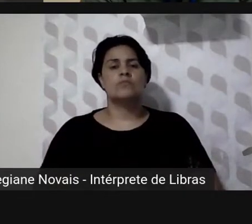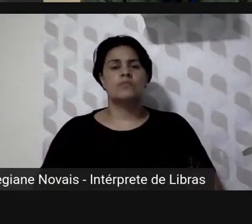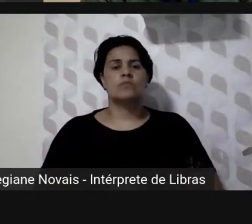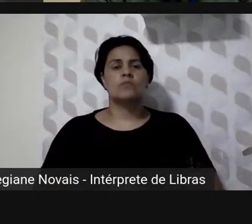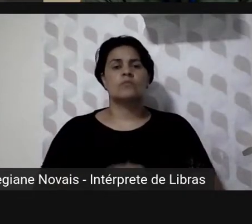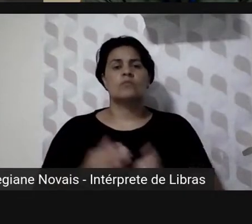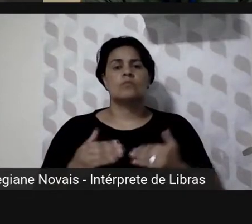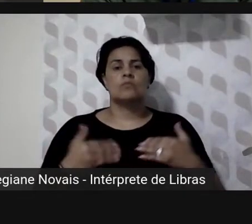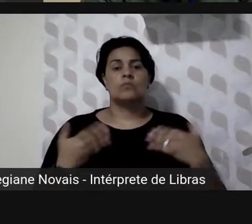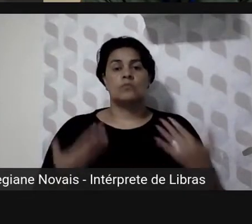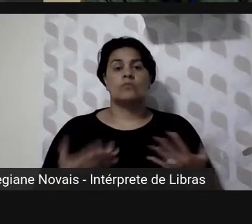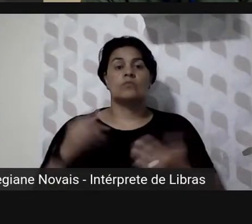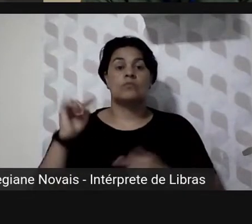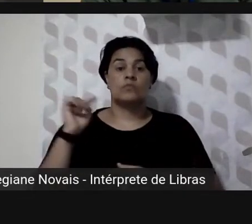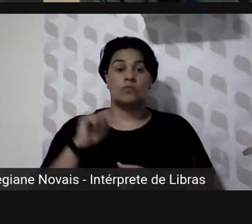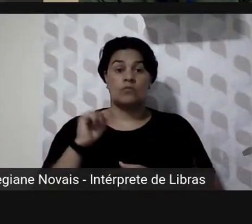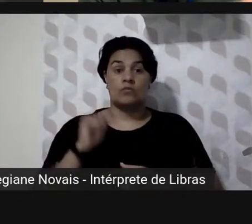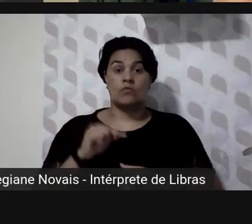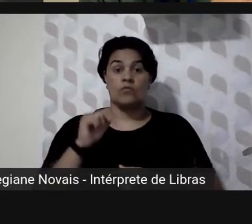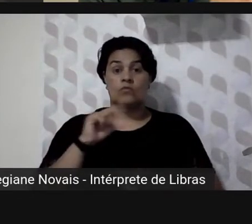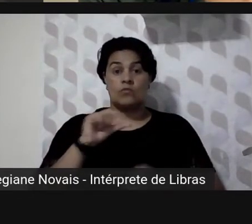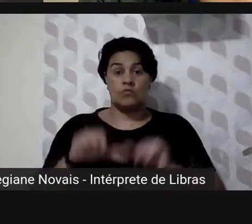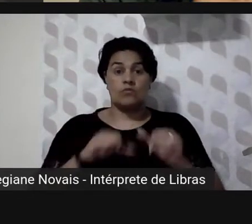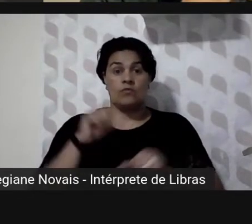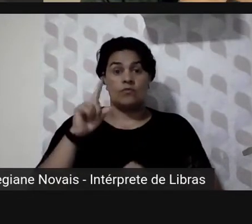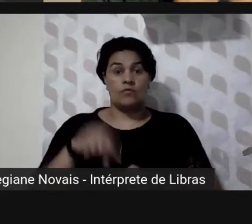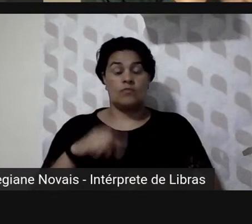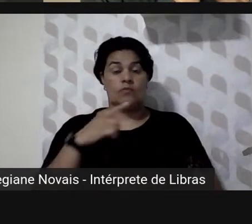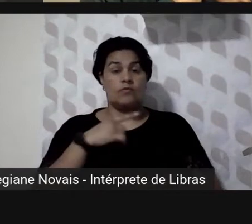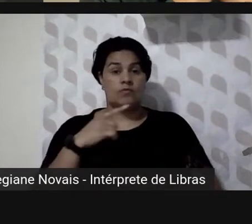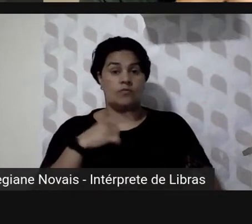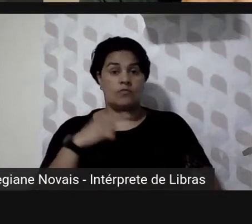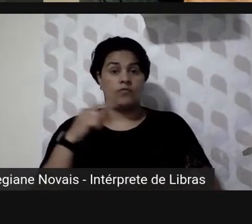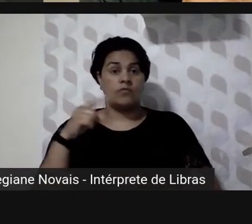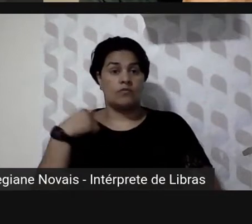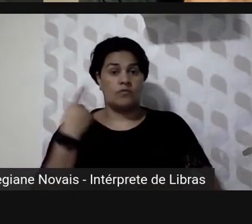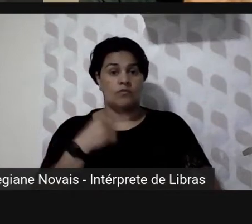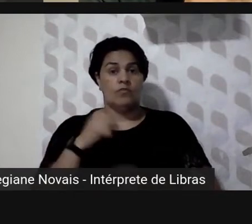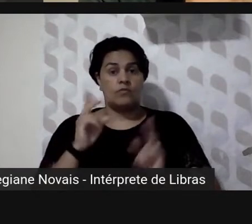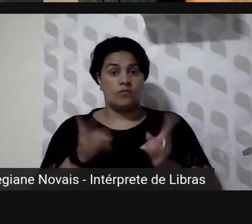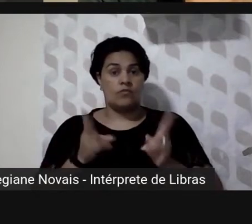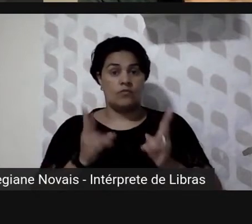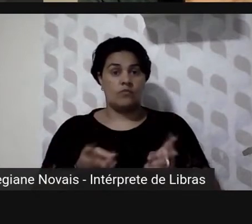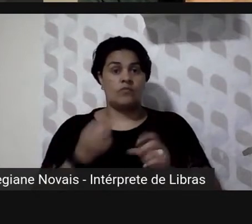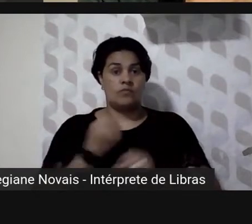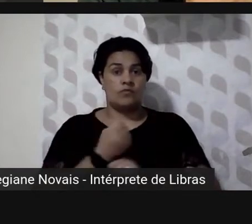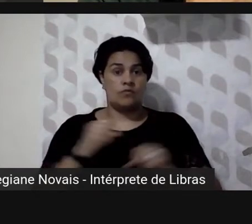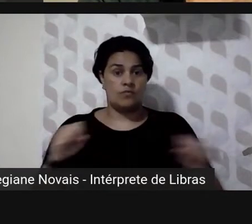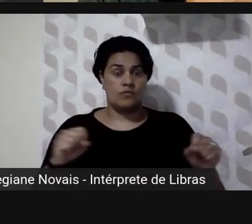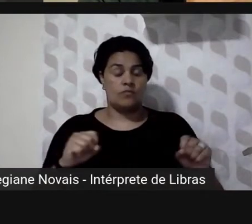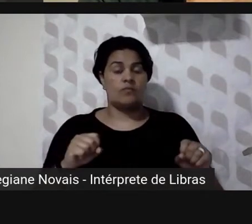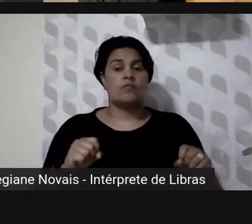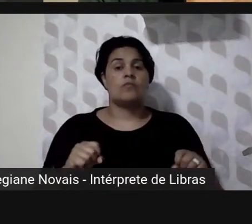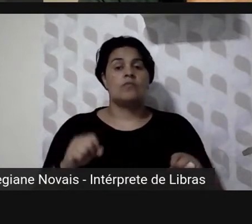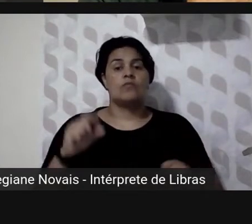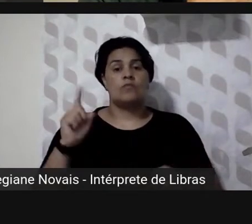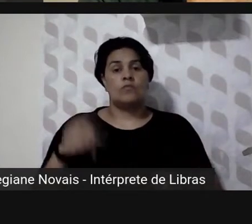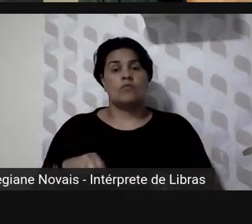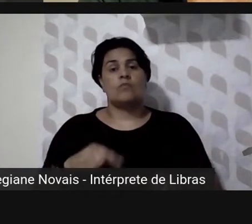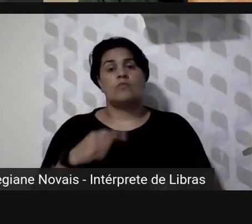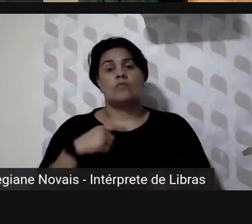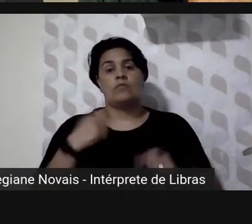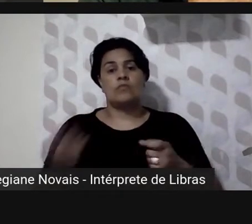fusão aí que faz é que eles chamam normalmente é os grandes parlamentos não acabei de voltar da